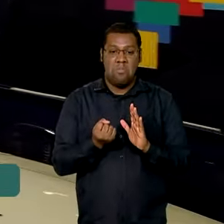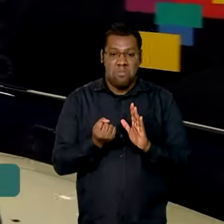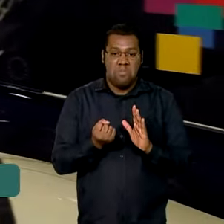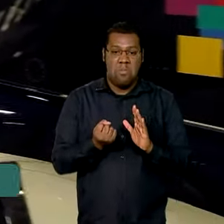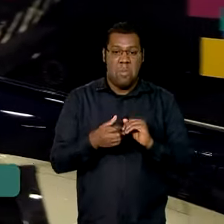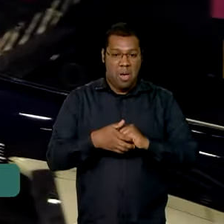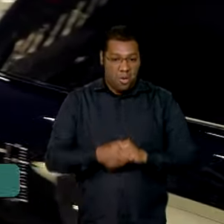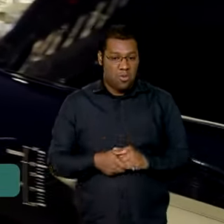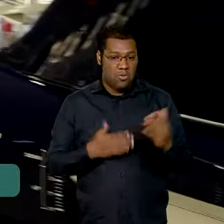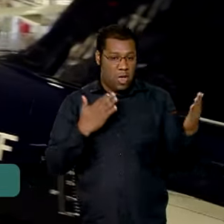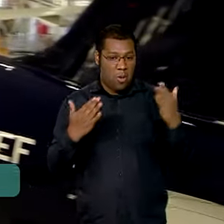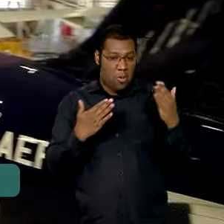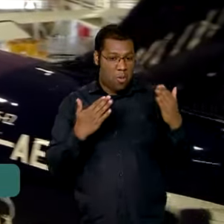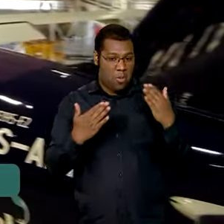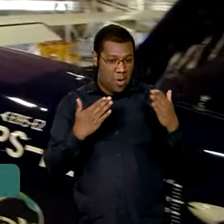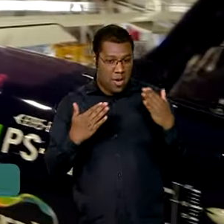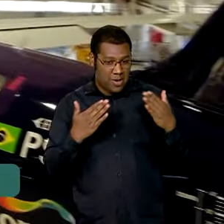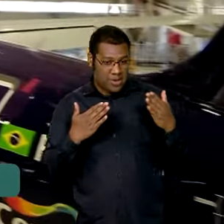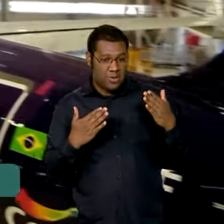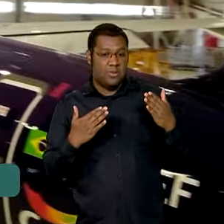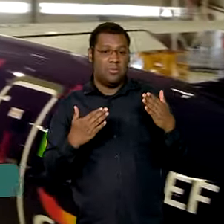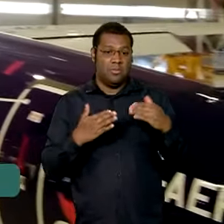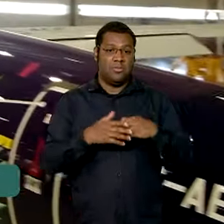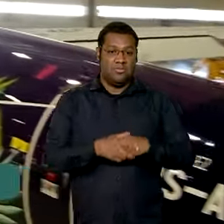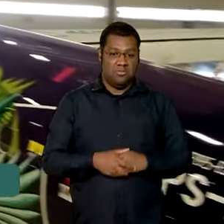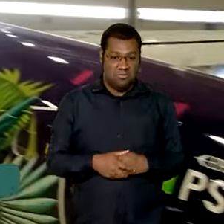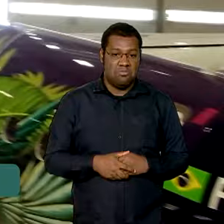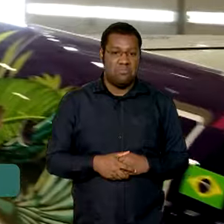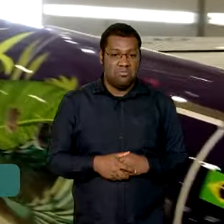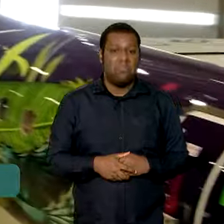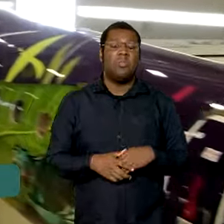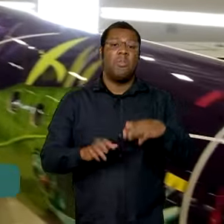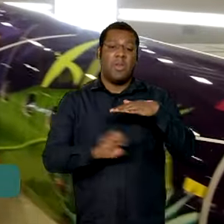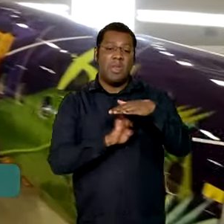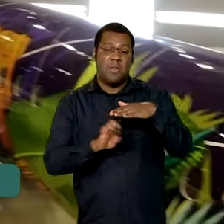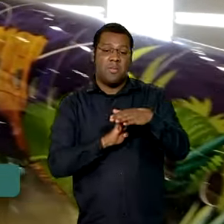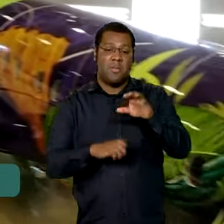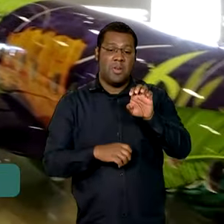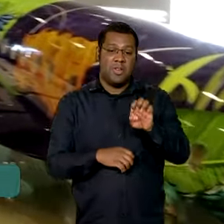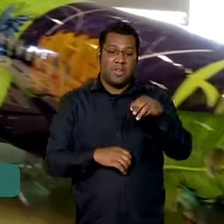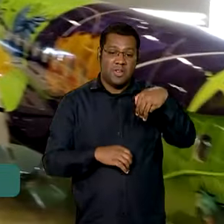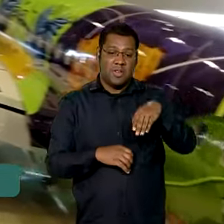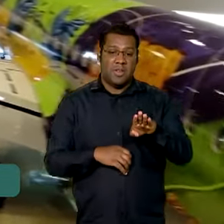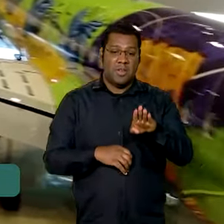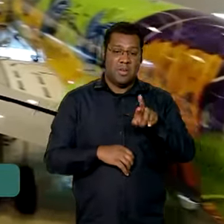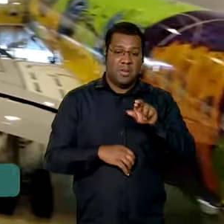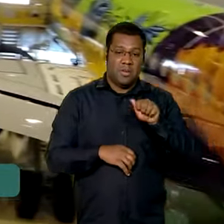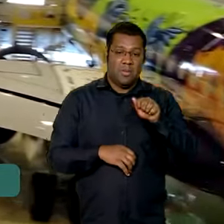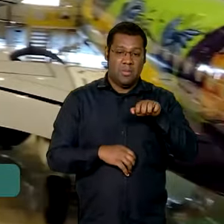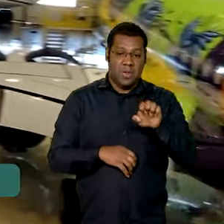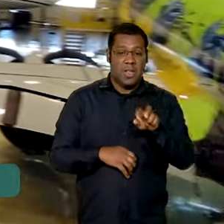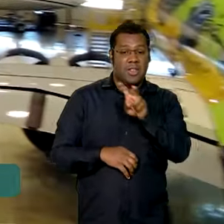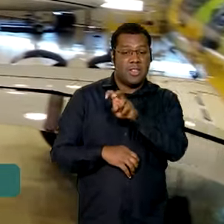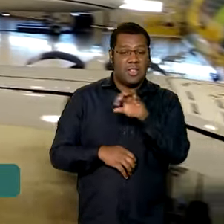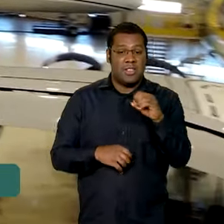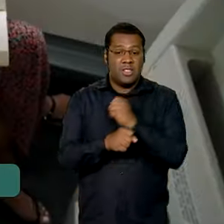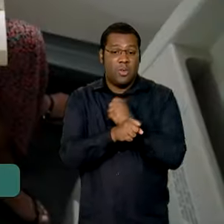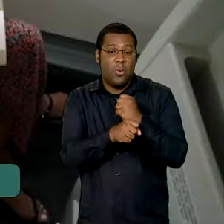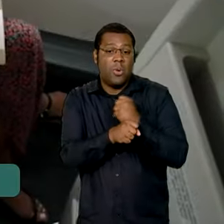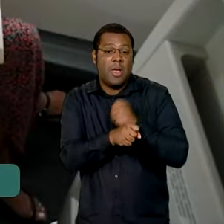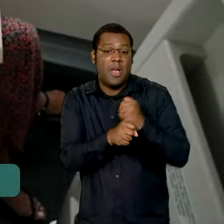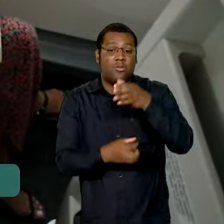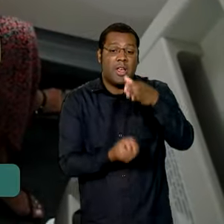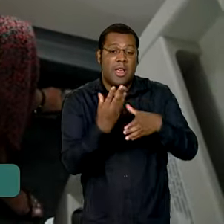período do ano anterior. Em cinco décadas, a Embraer produziu mais de 8 mil aeronaves.